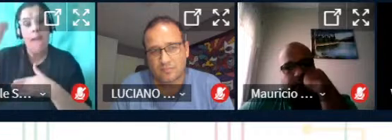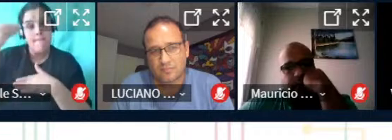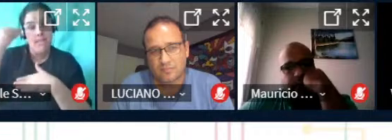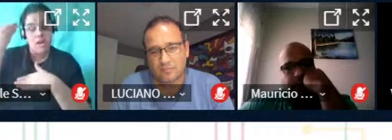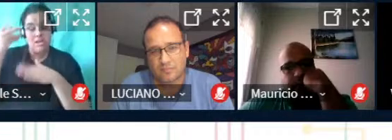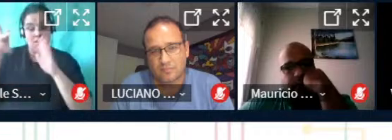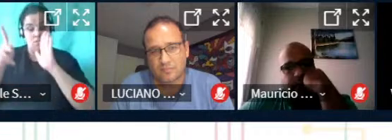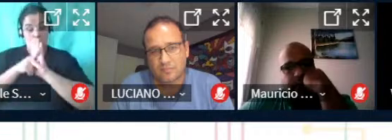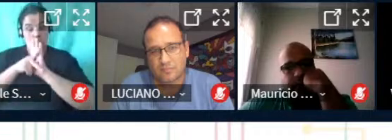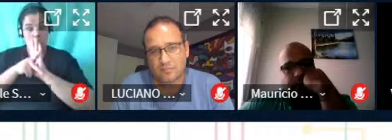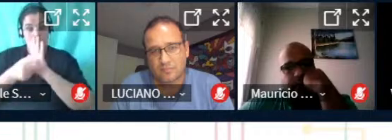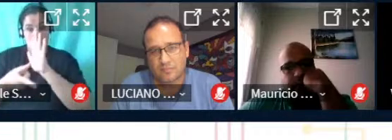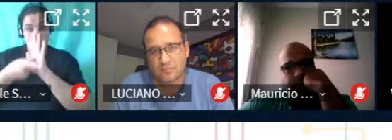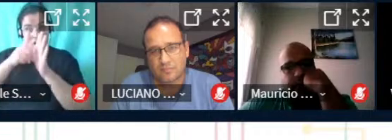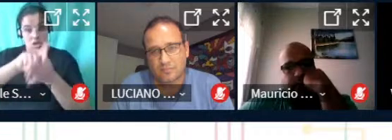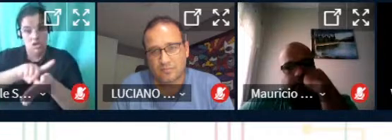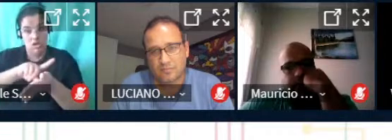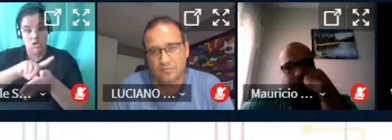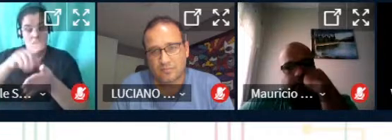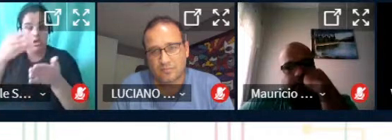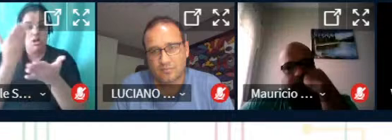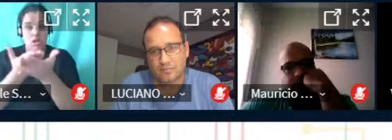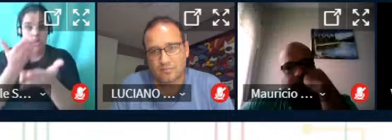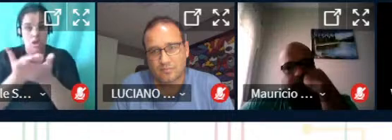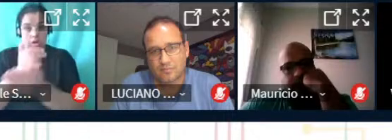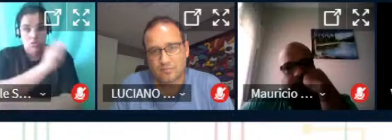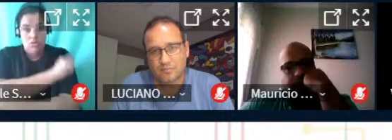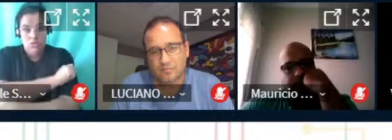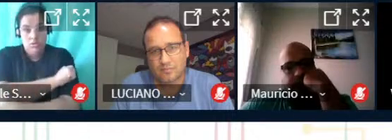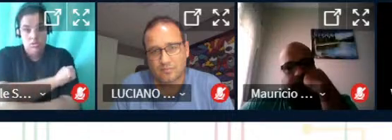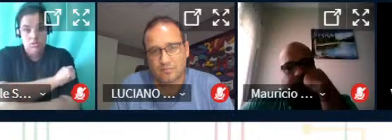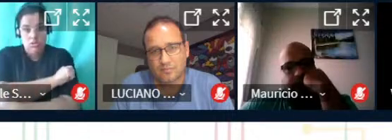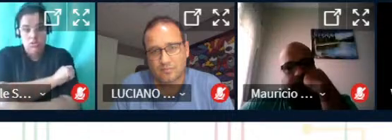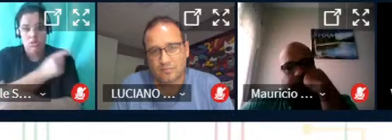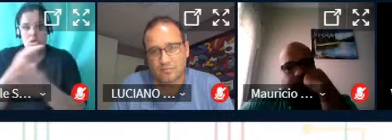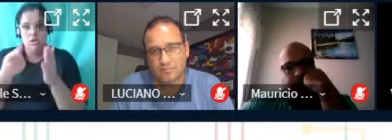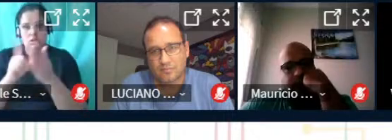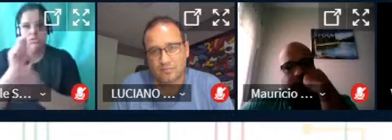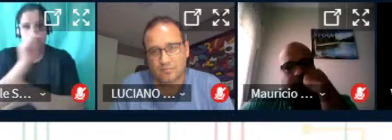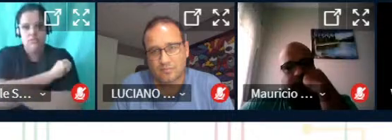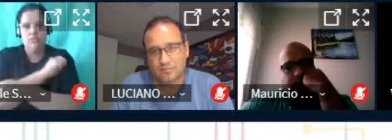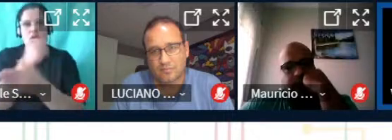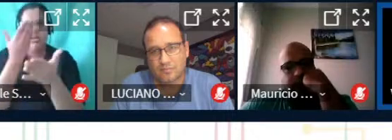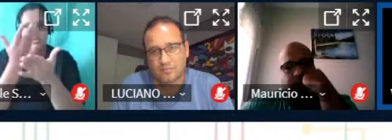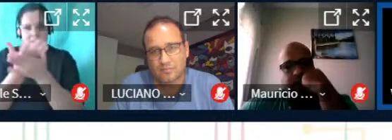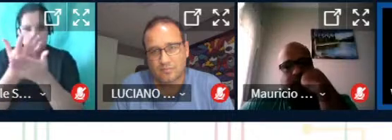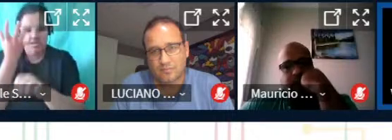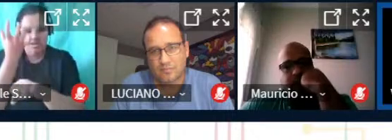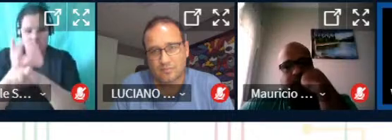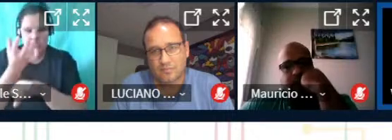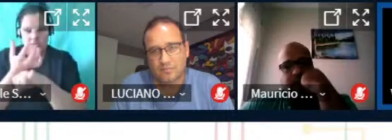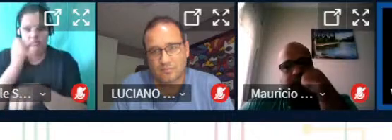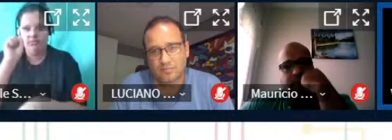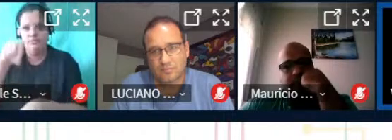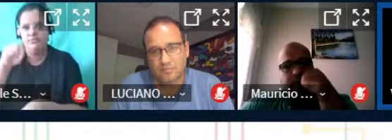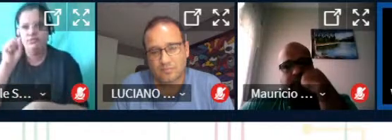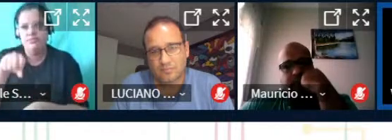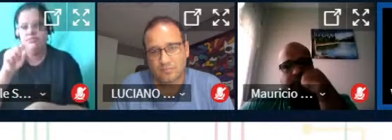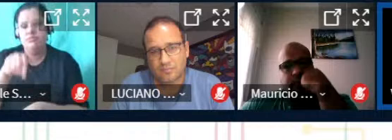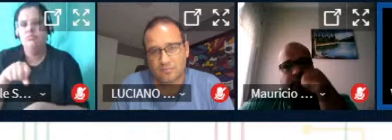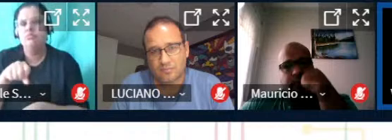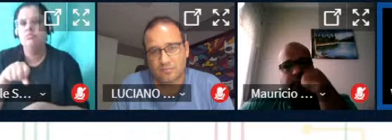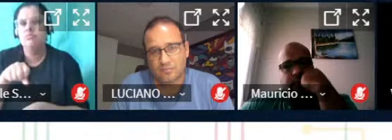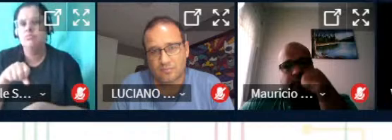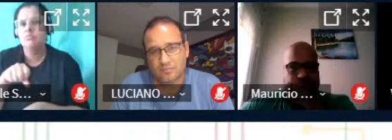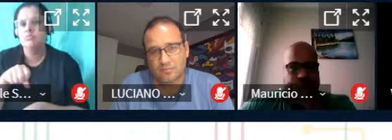anteriores como estudantes vocês foram estudantes da disciplina certo? sim e aí vocês